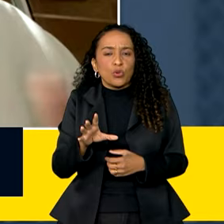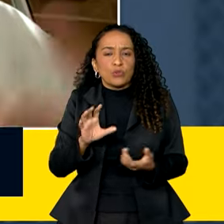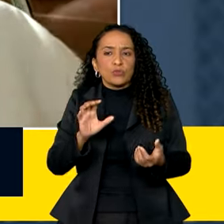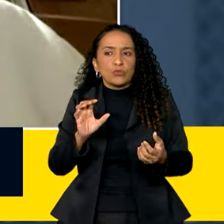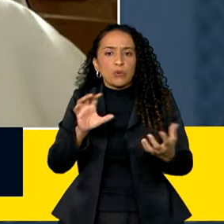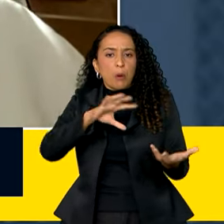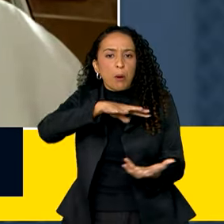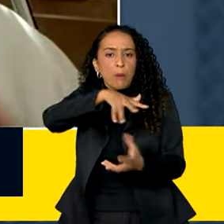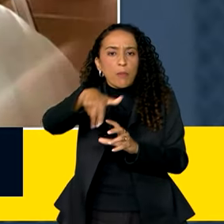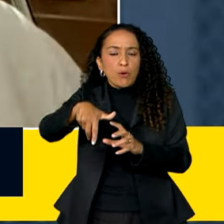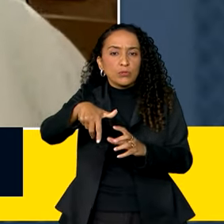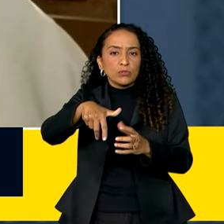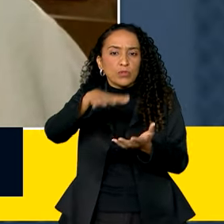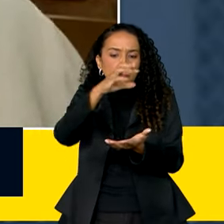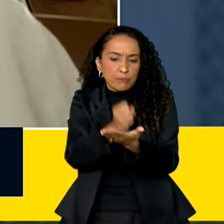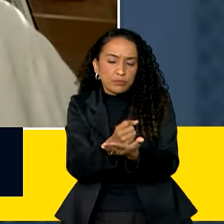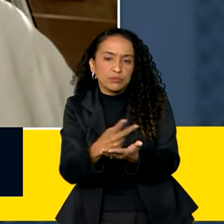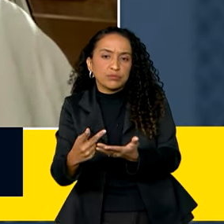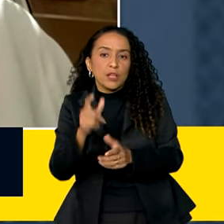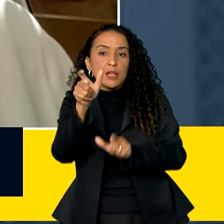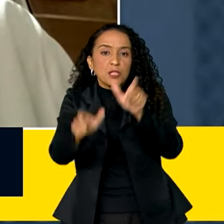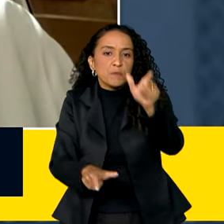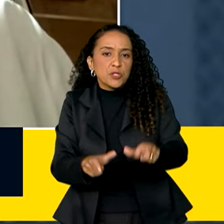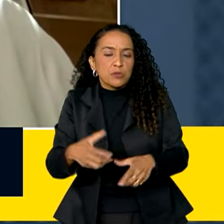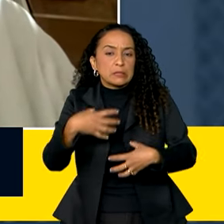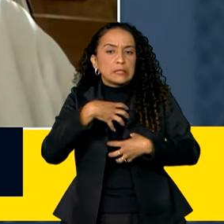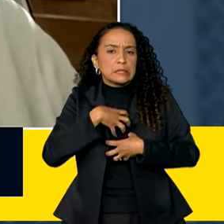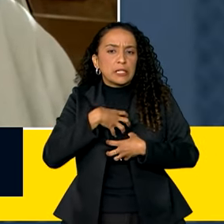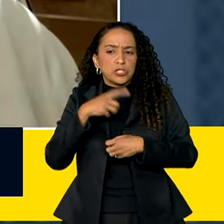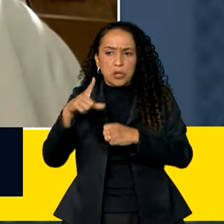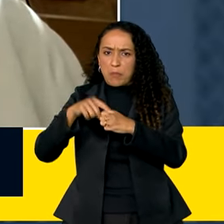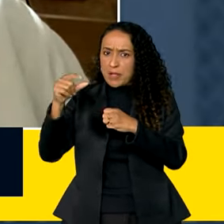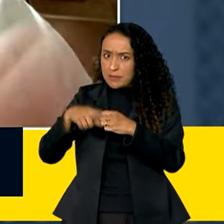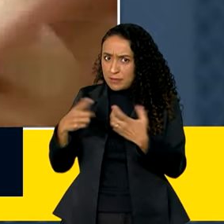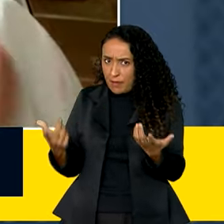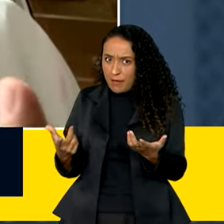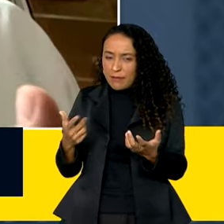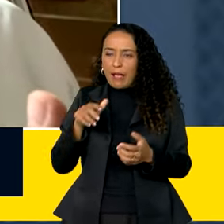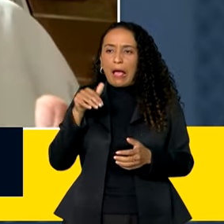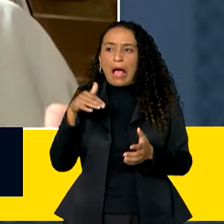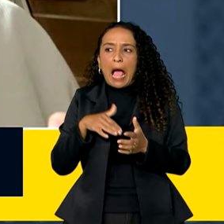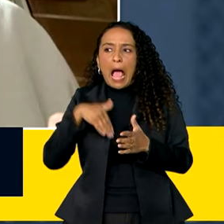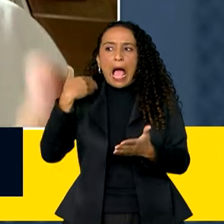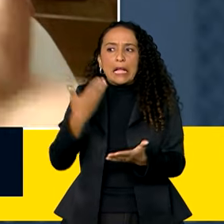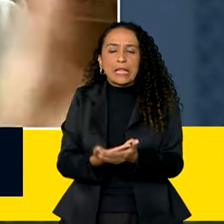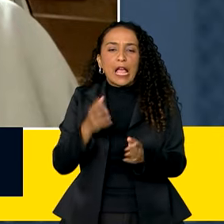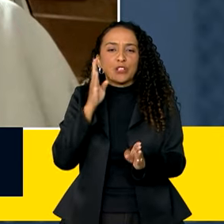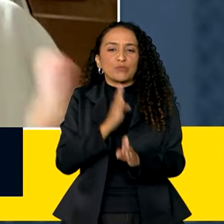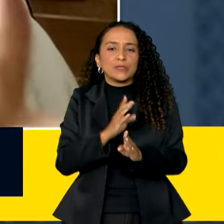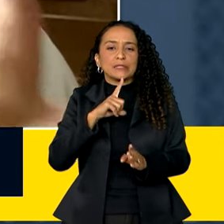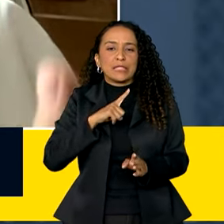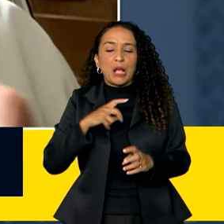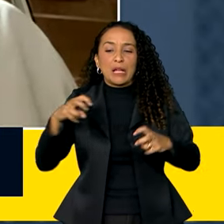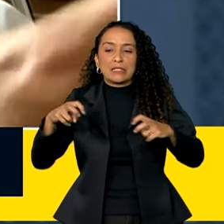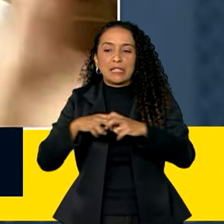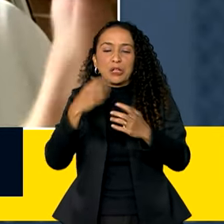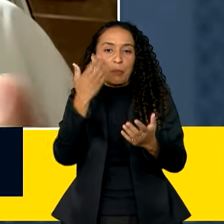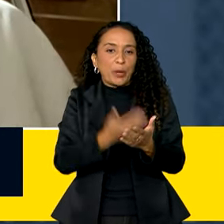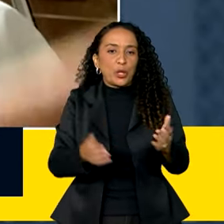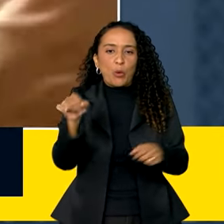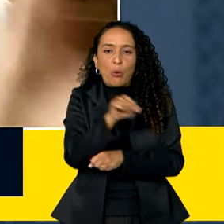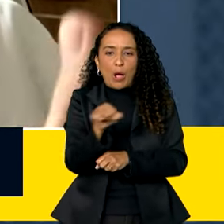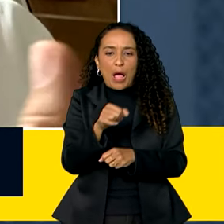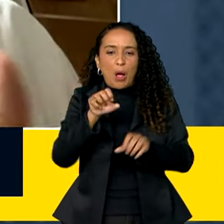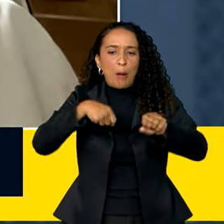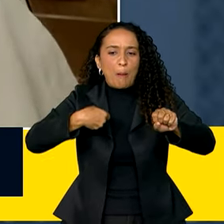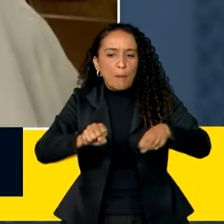dos aplicativos, que as pessoas se sentem empresários, até descobrir que, quando tem um acidente, que perde o carro, que